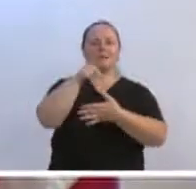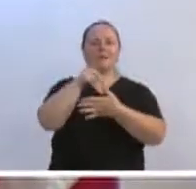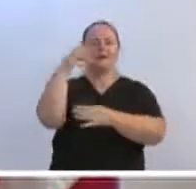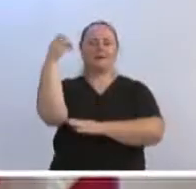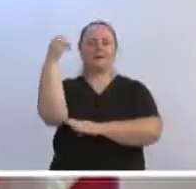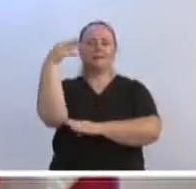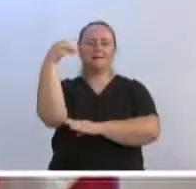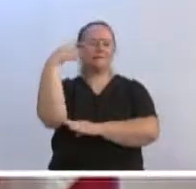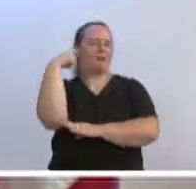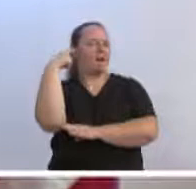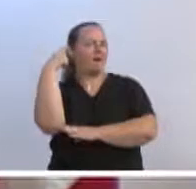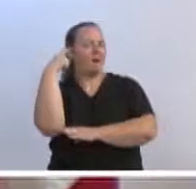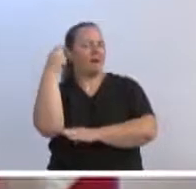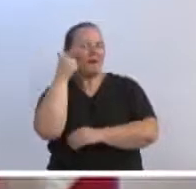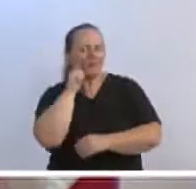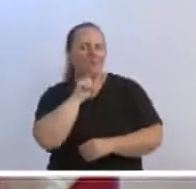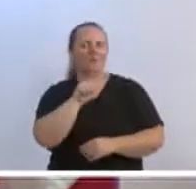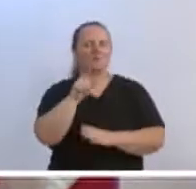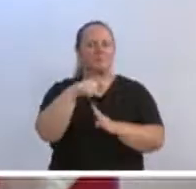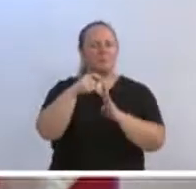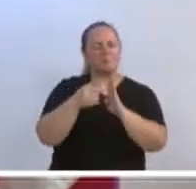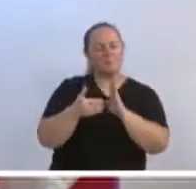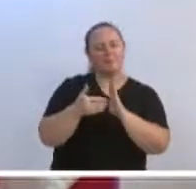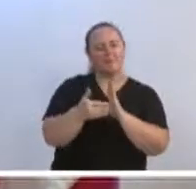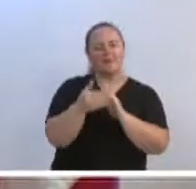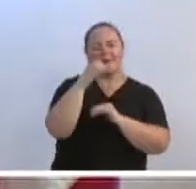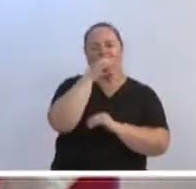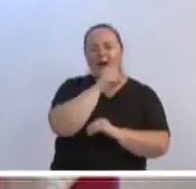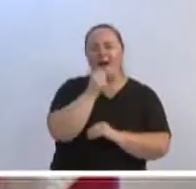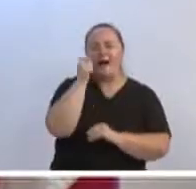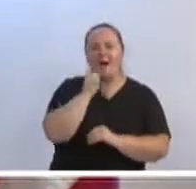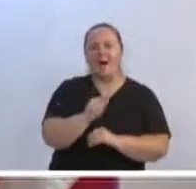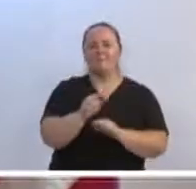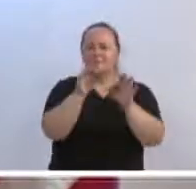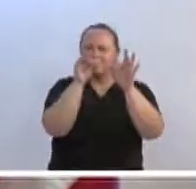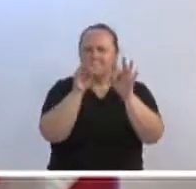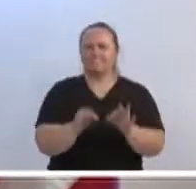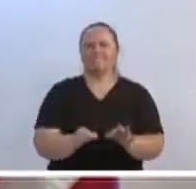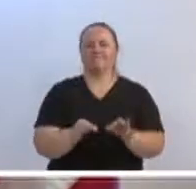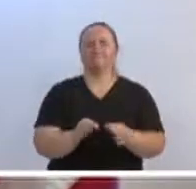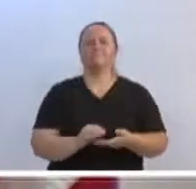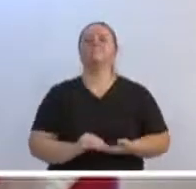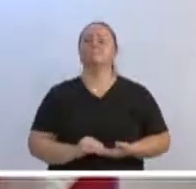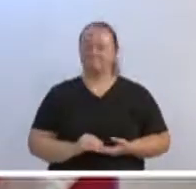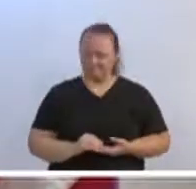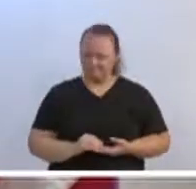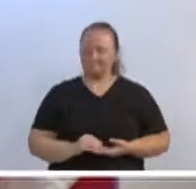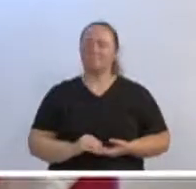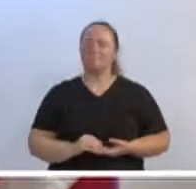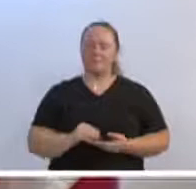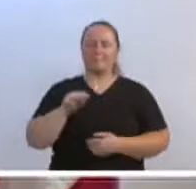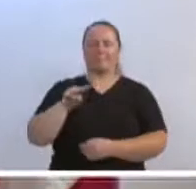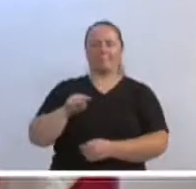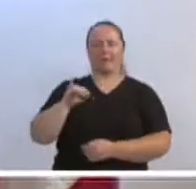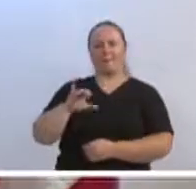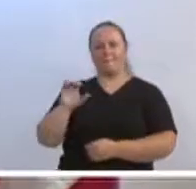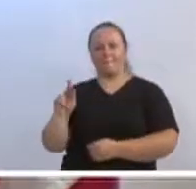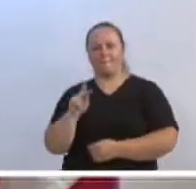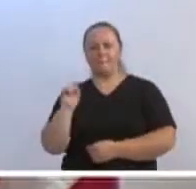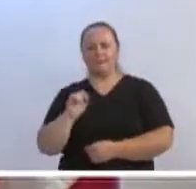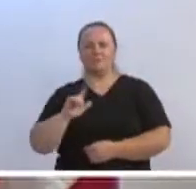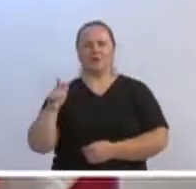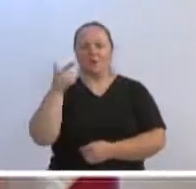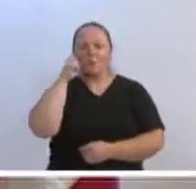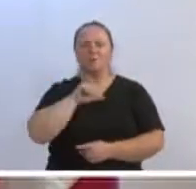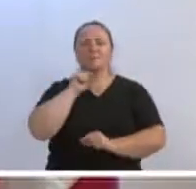próximos meses do governo. Tenho certeza que com o discurso do Michel nós conseguiremos sensibilizar a